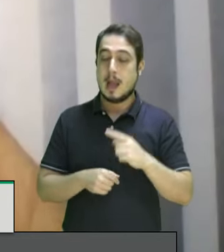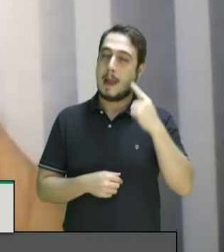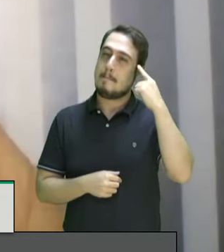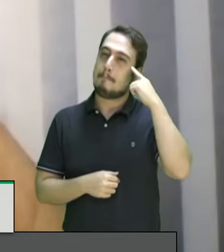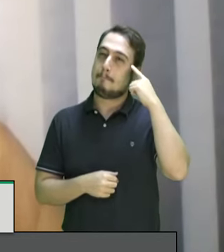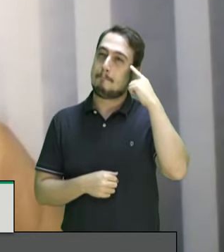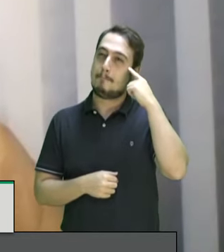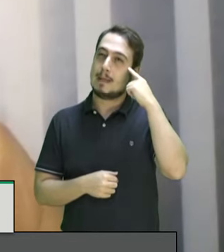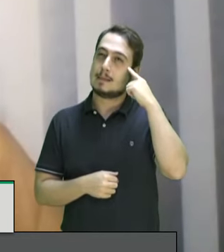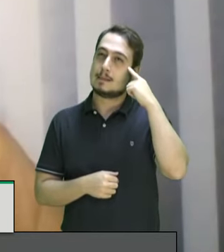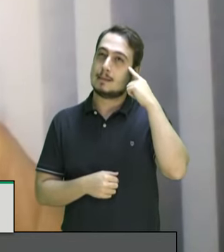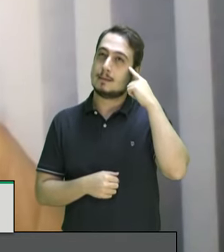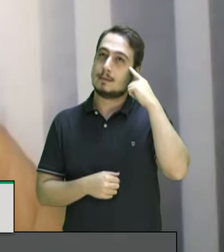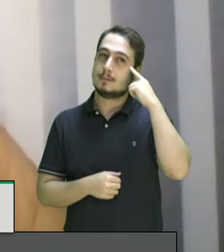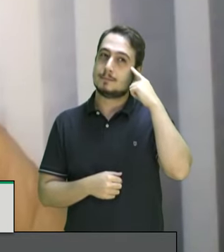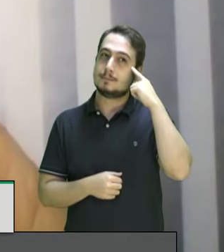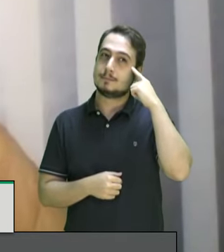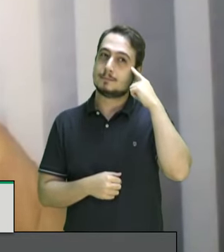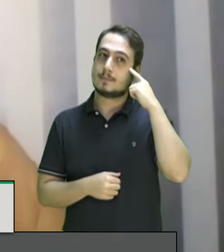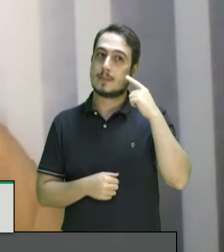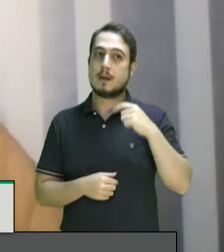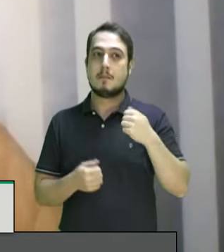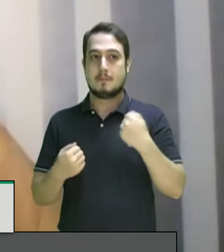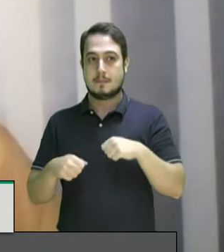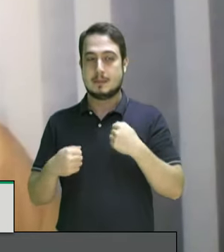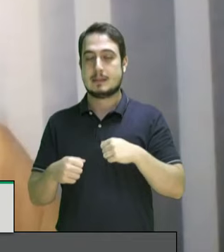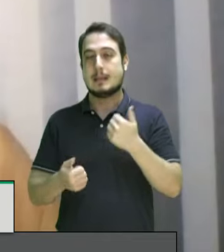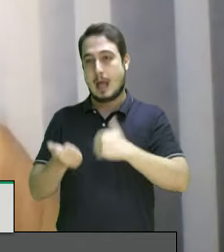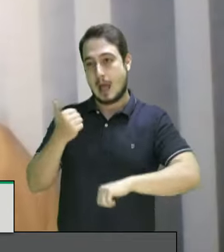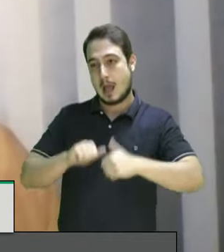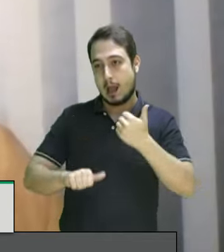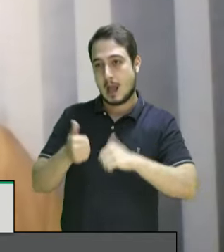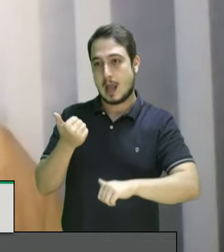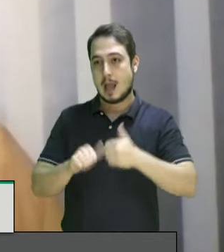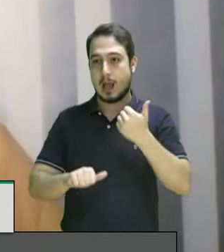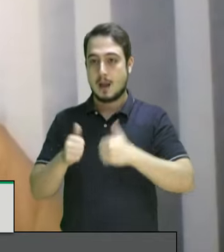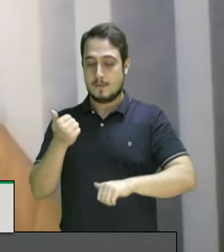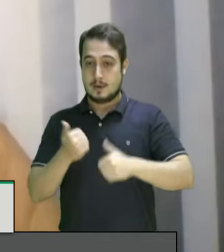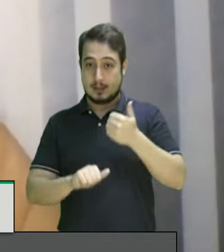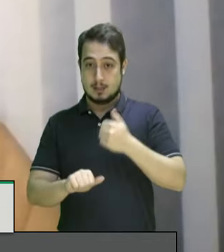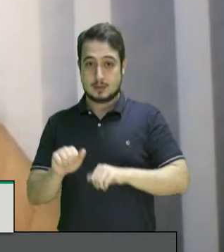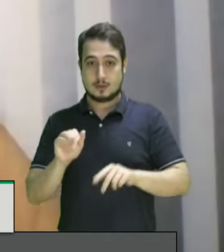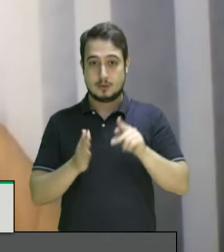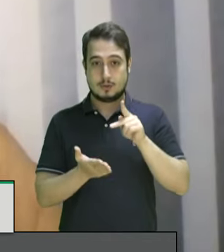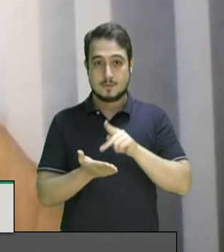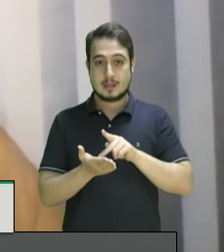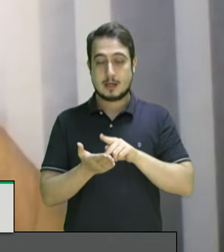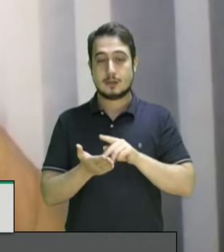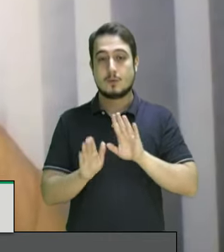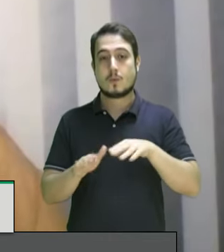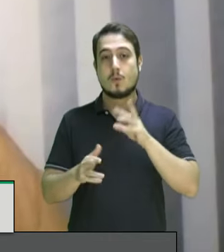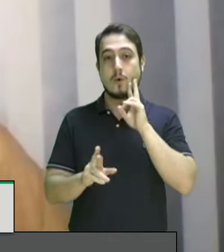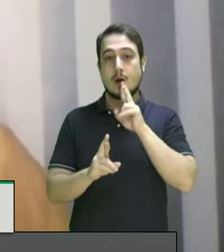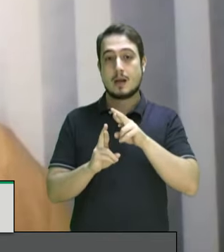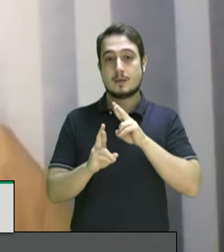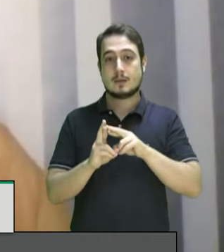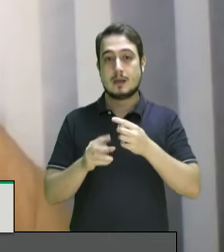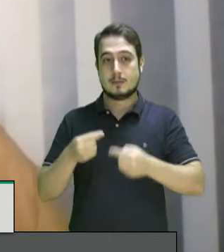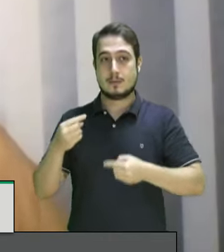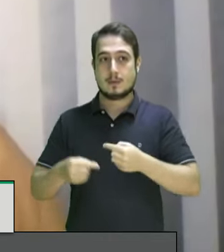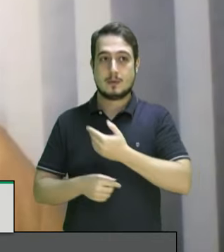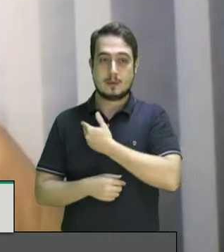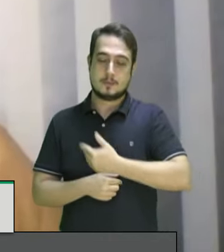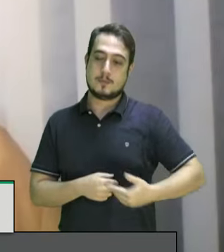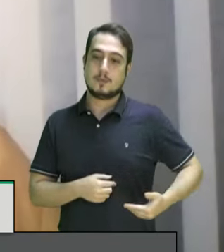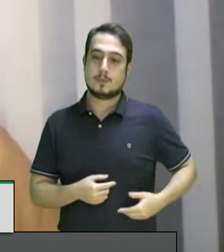finalização da década do afrodescendente é imprescindível a avaliação honesta dos resultados obtidos através das políticas públicas